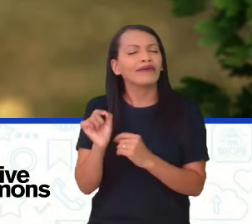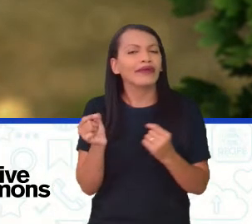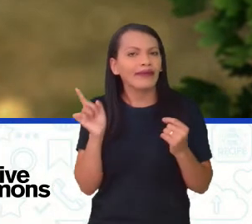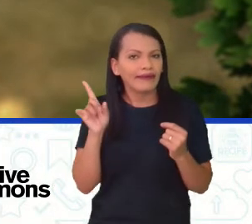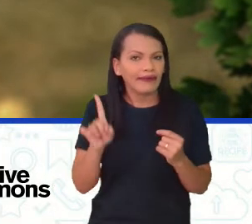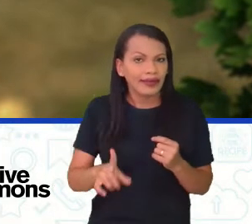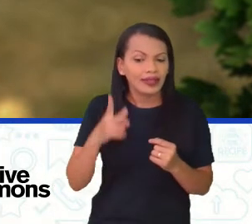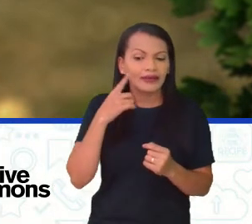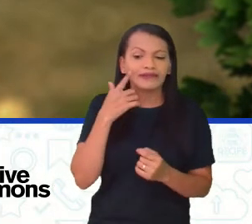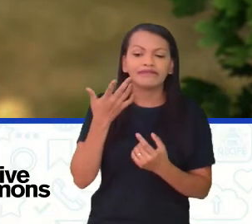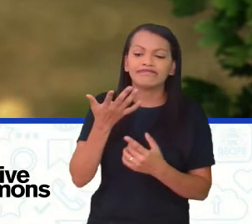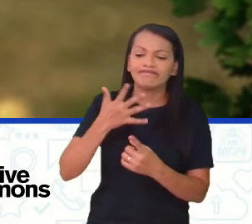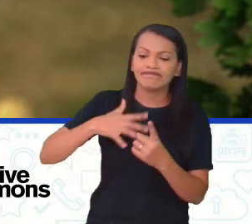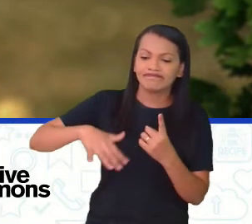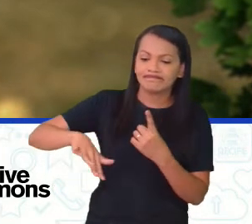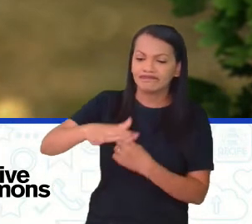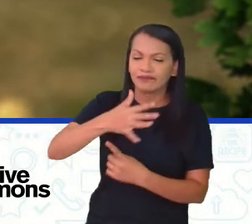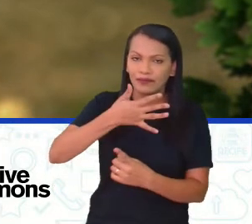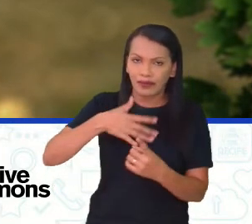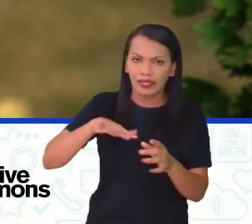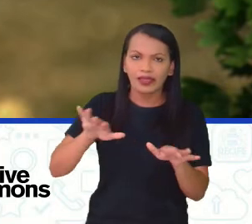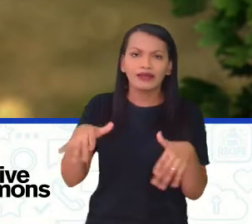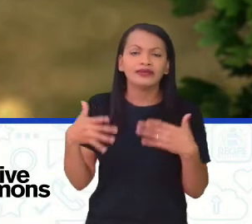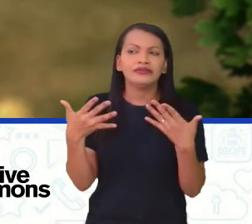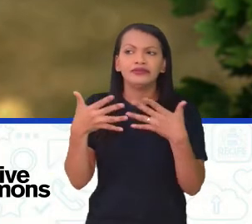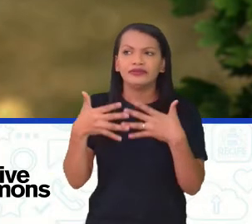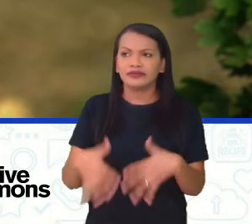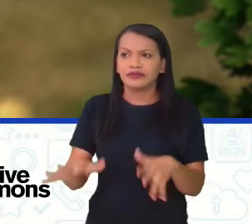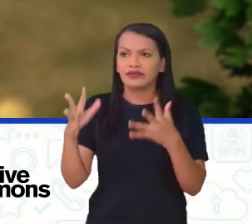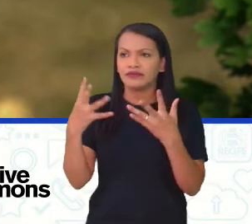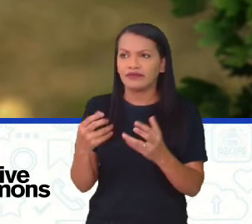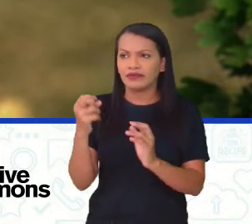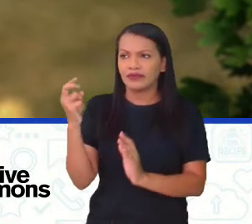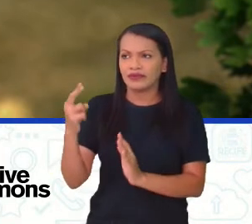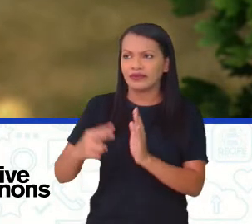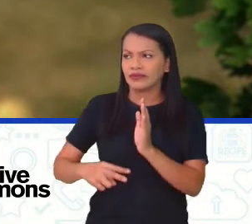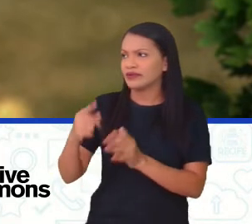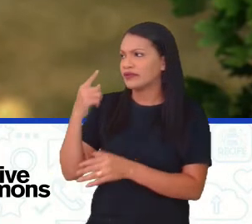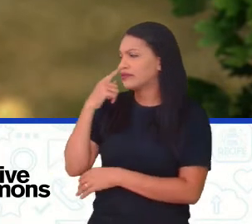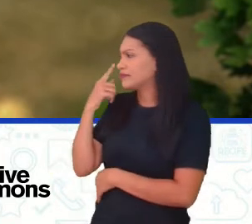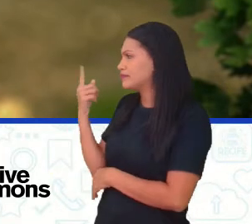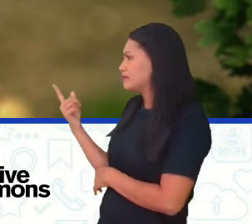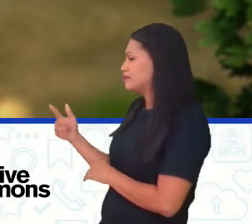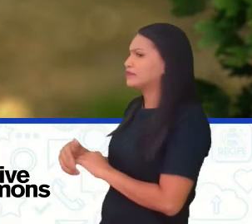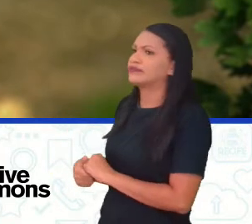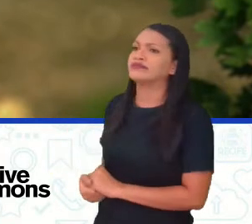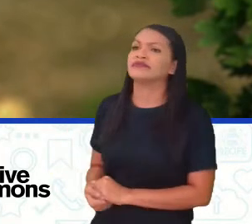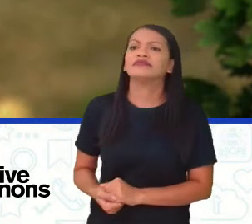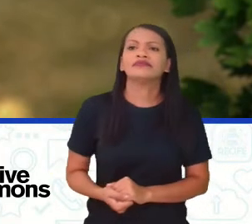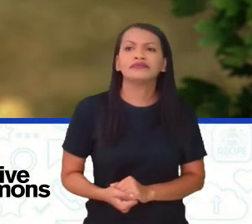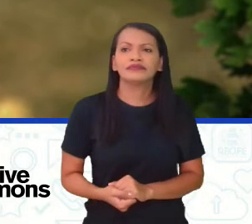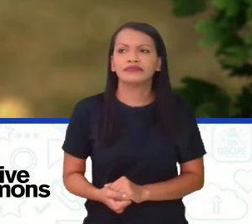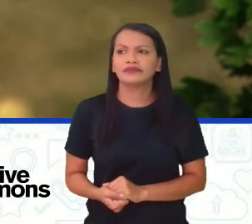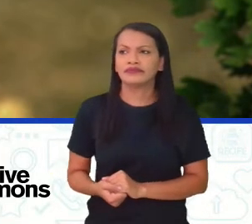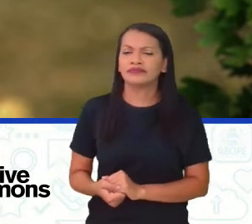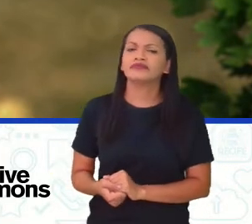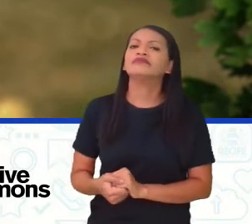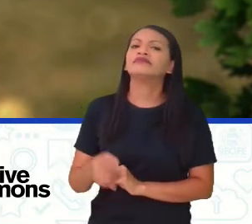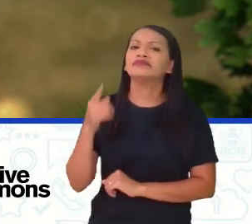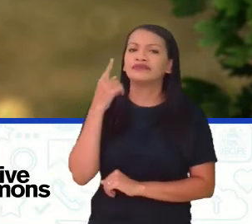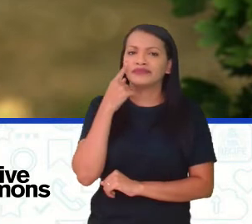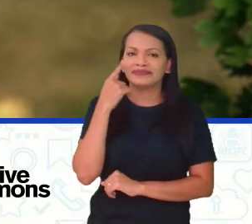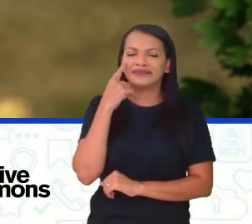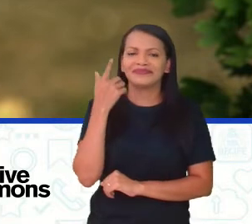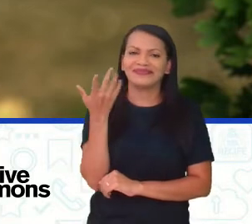este ambiente natural? Vamos ler comigo de novo aí na tela. Ambiente natural. Dois pontos.